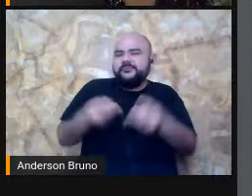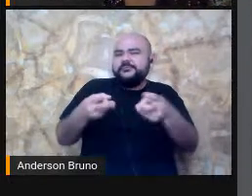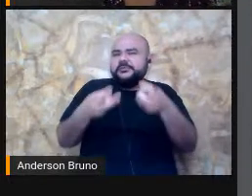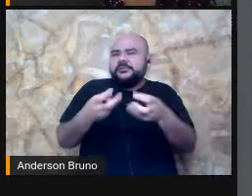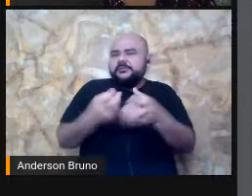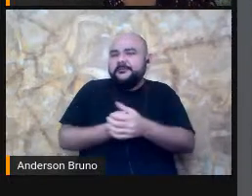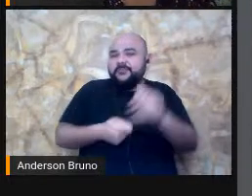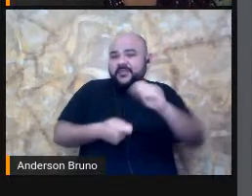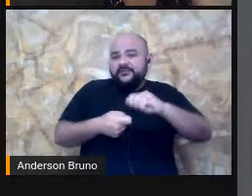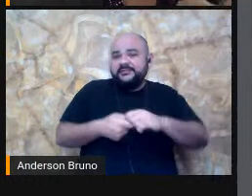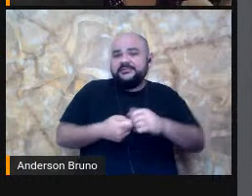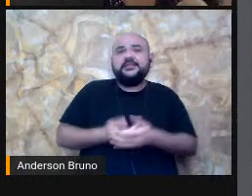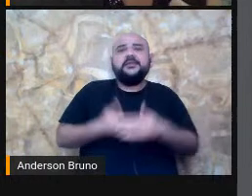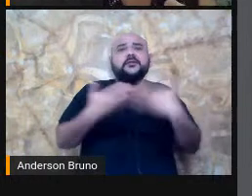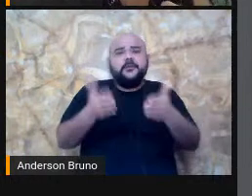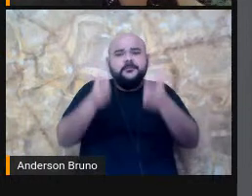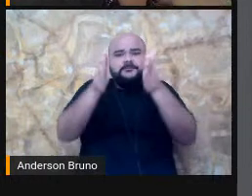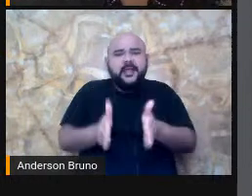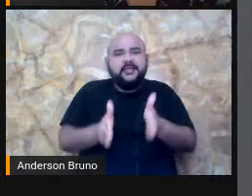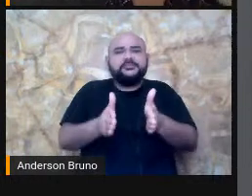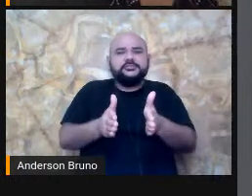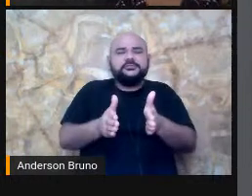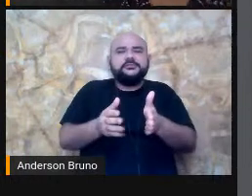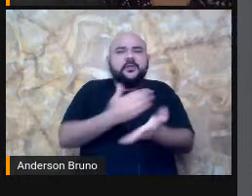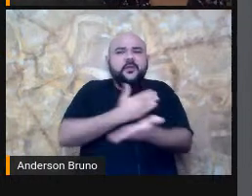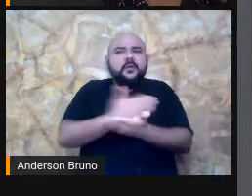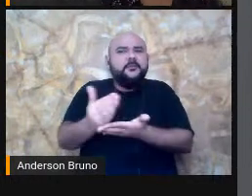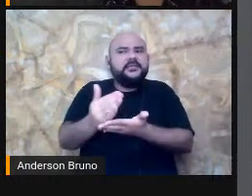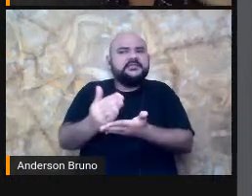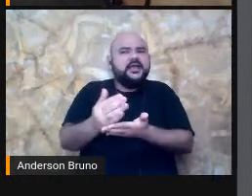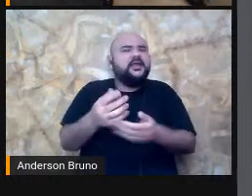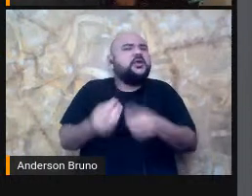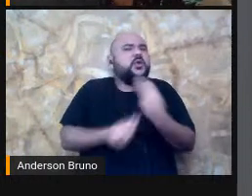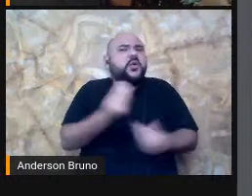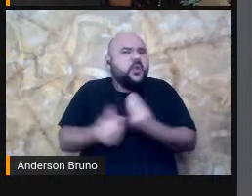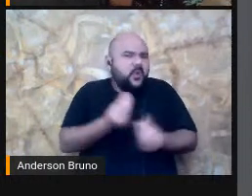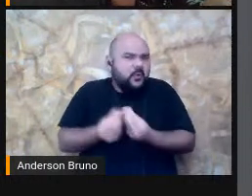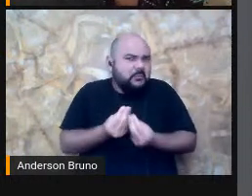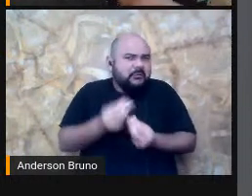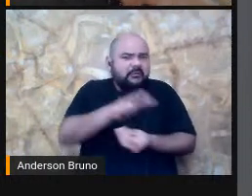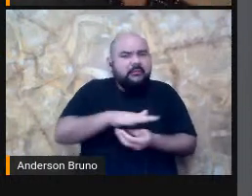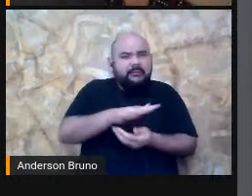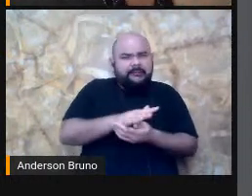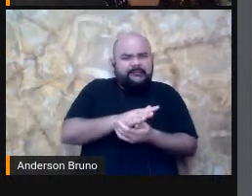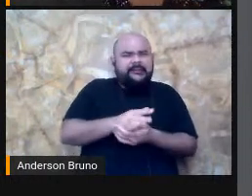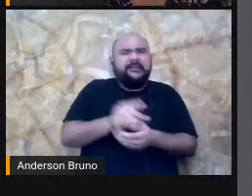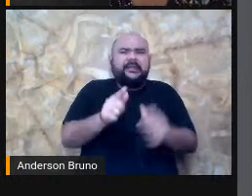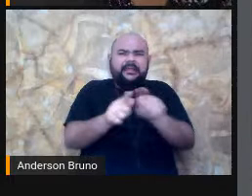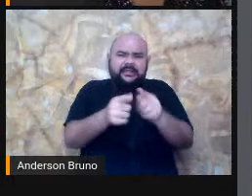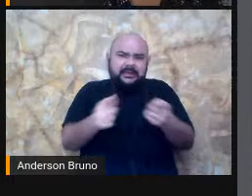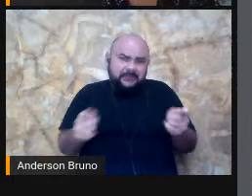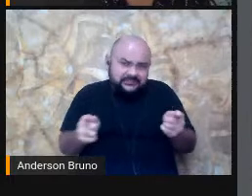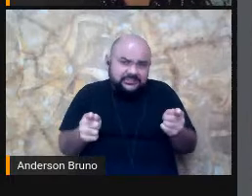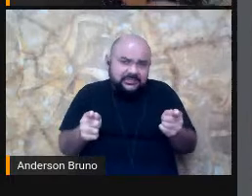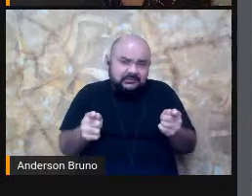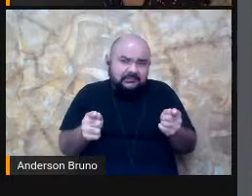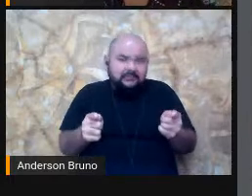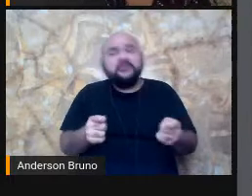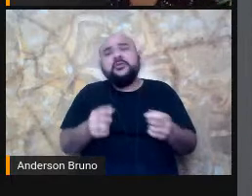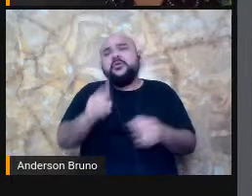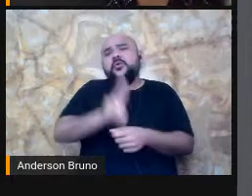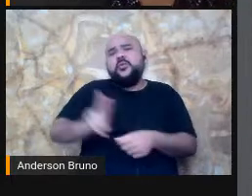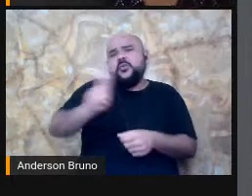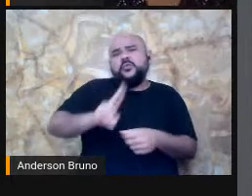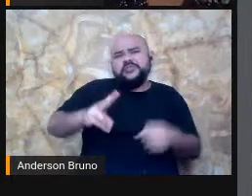Mesmo Gramaticais Eu vou começar Pelo substantivo Eu vou começar Pelo verbo Por quê? Ah,